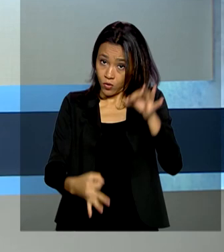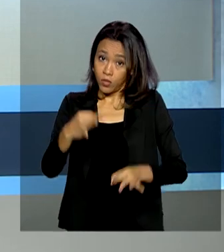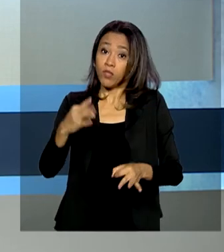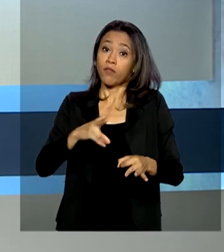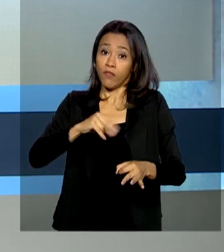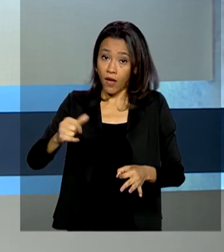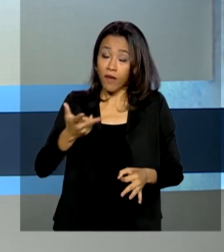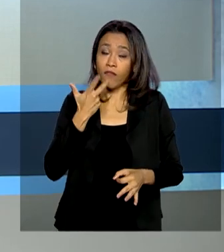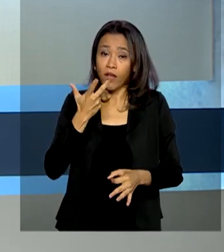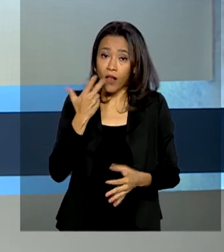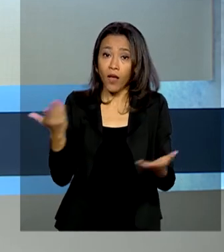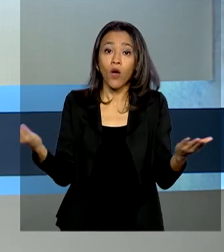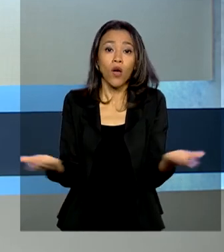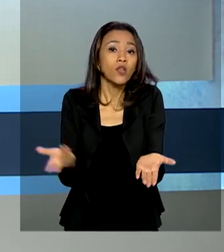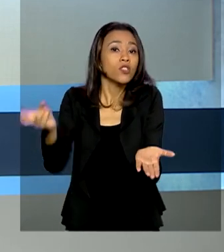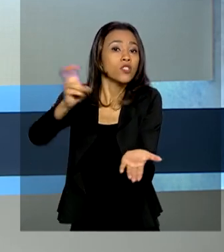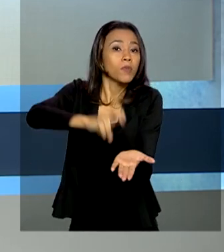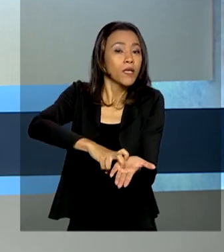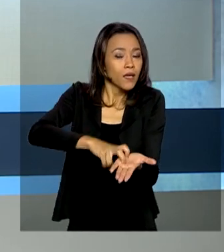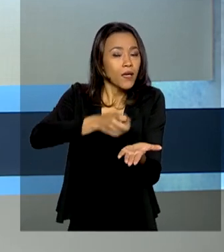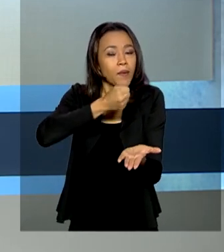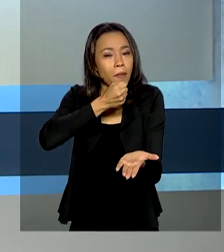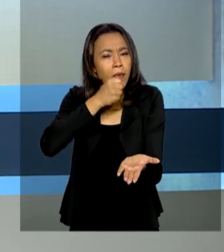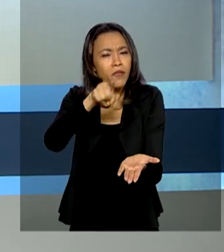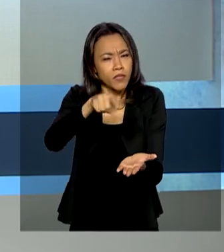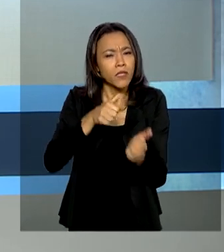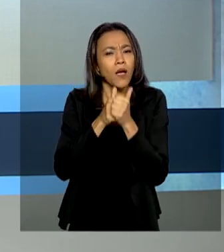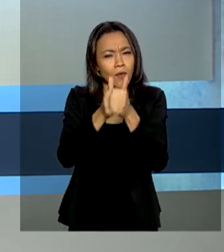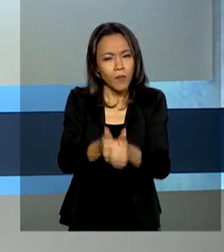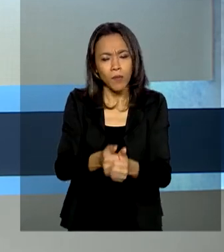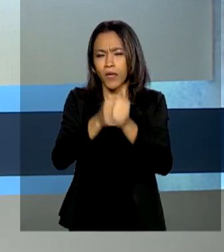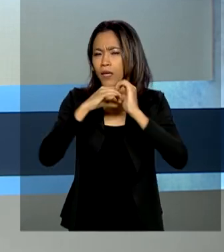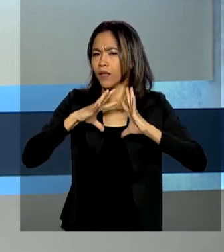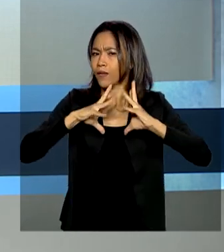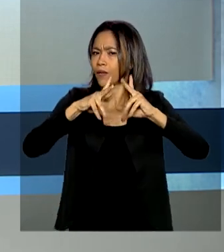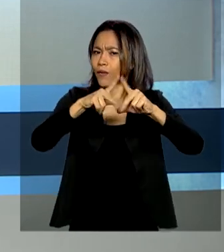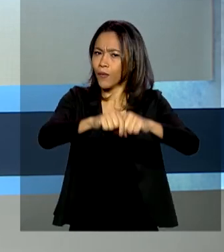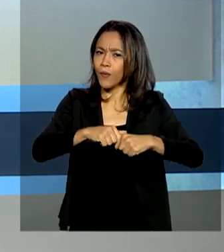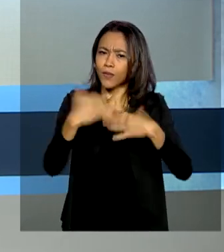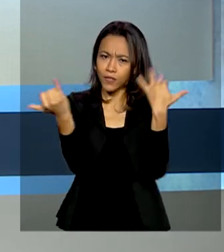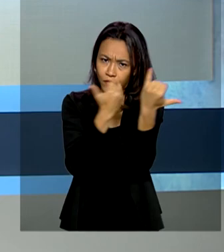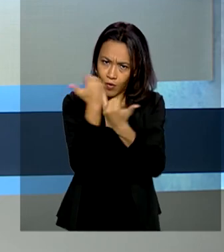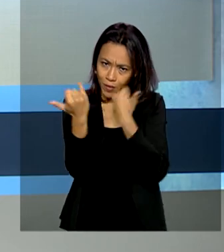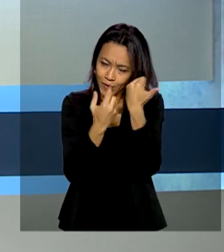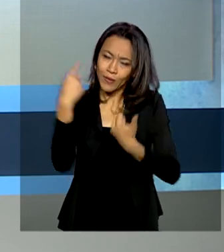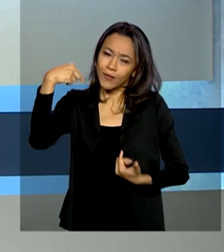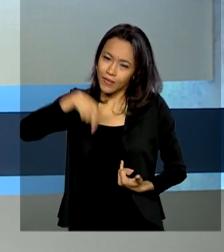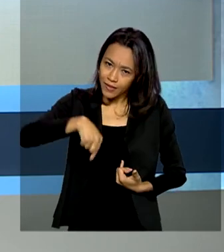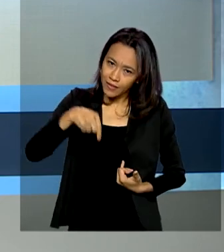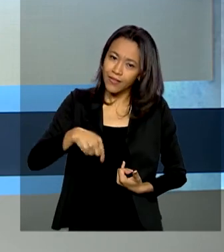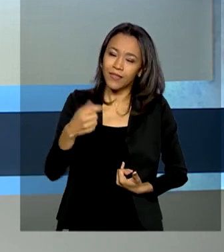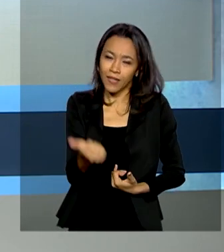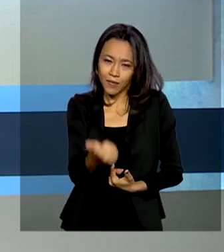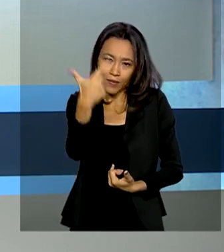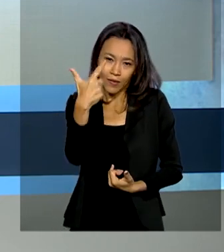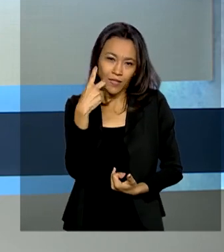nesta manhã com a imprensa e você acompanha todas as informações no nosso próximo Boletim ao meio-dia. A gente se encontra lá.